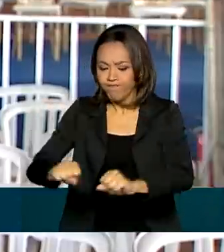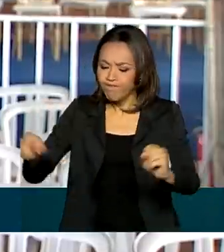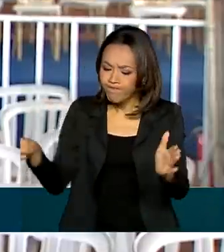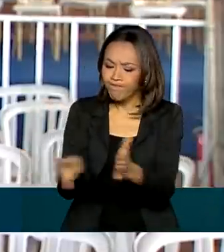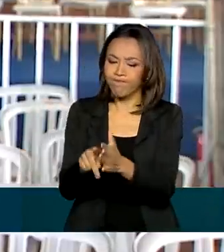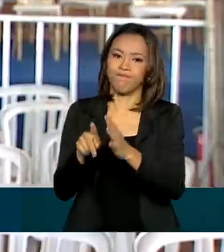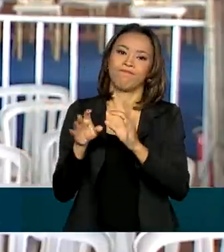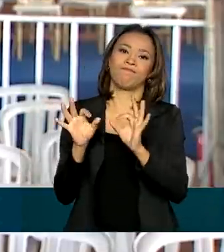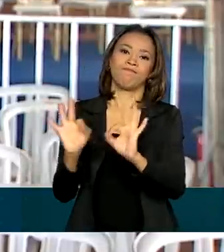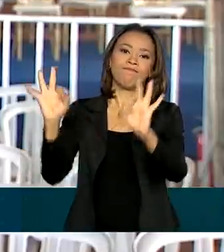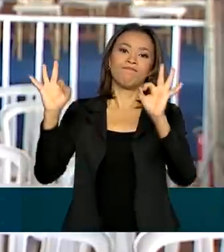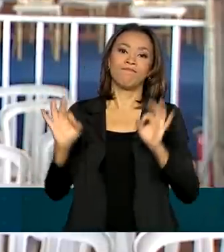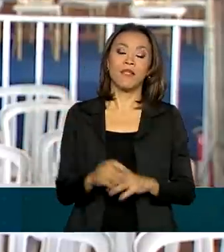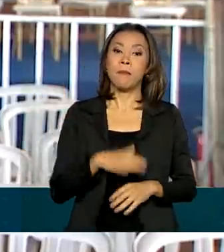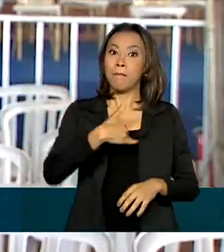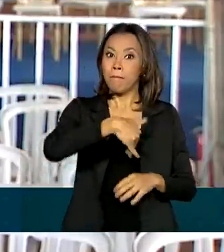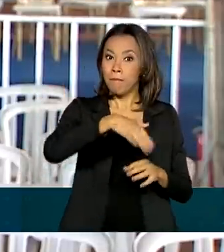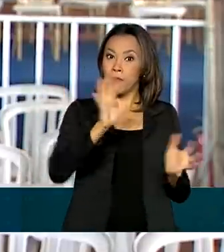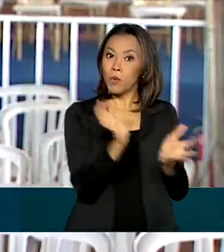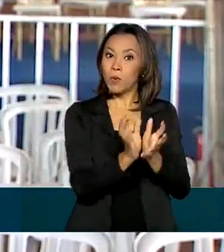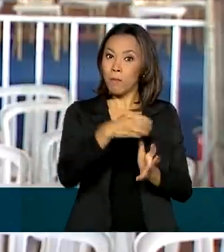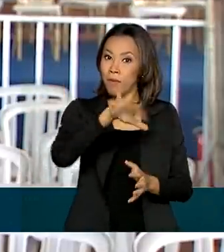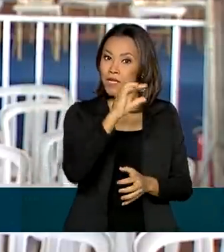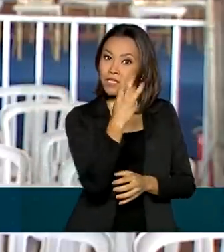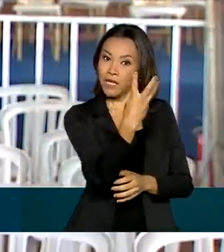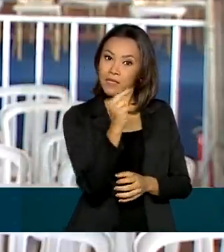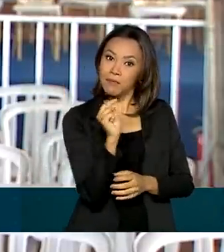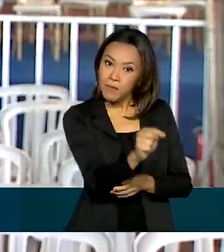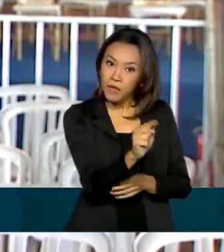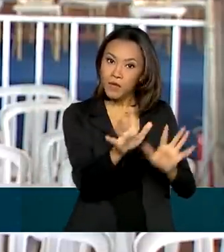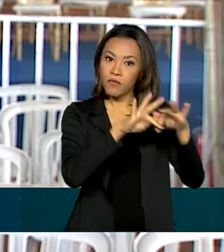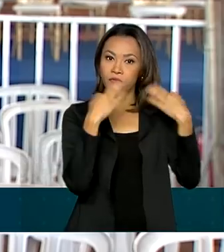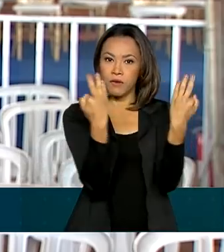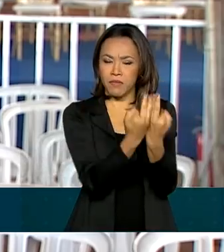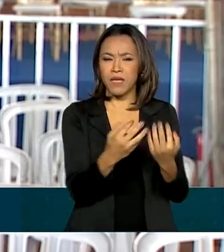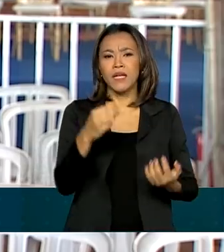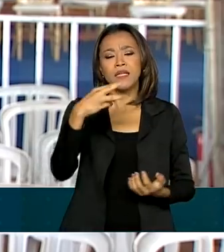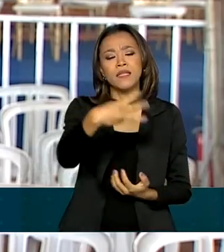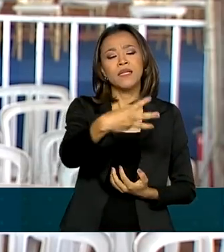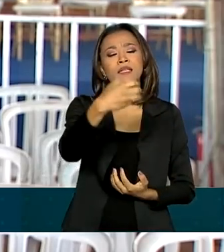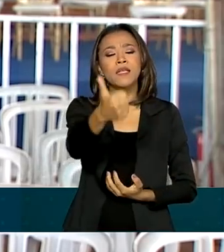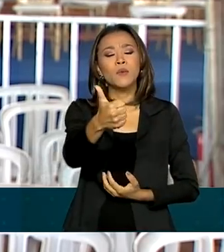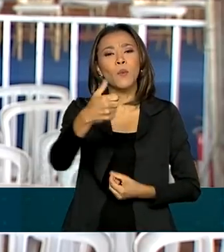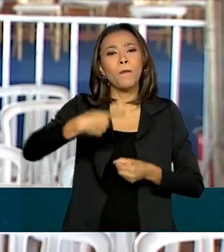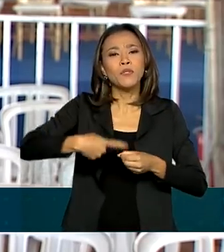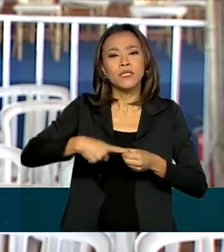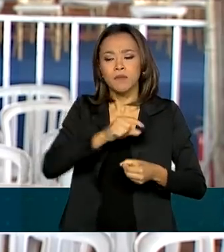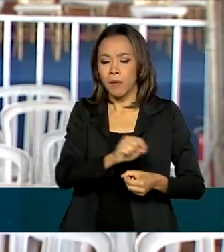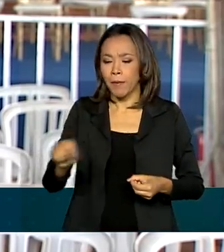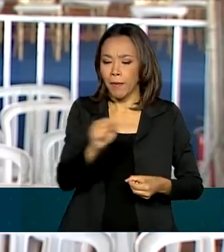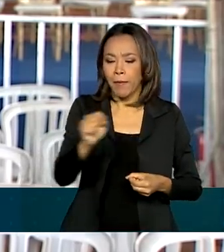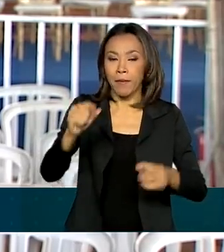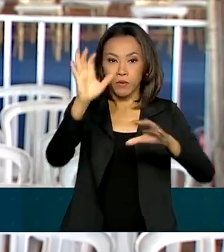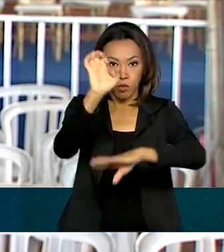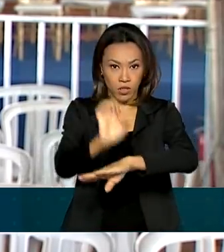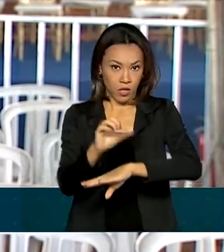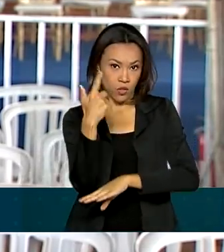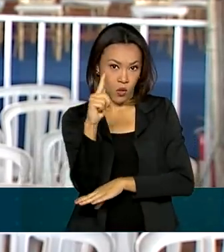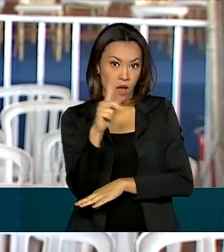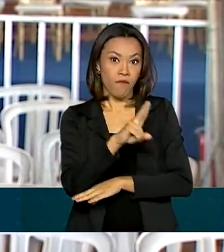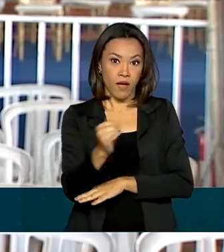3 mil famílias de 57 assentamentos em 31 municípios de Goiás vão receber um dos dois documentos.